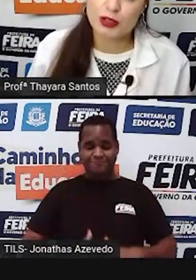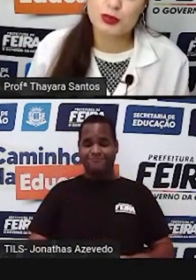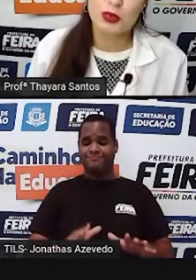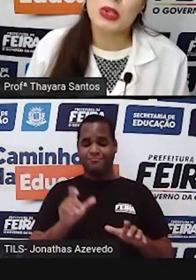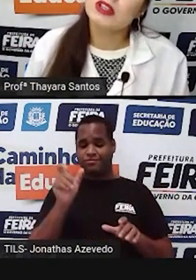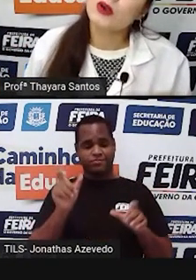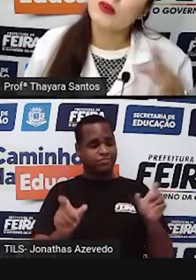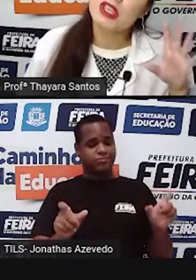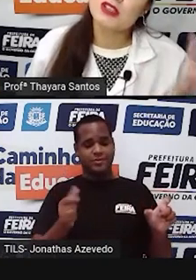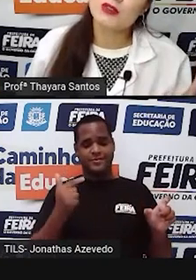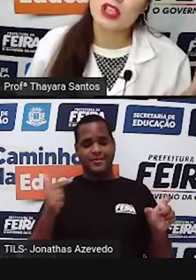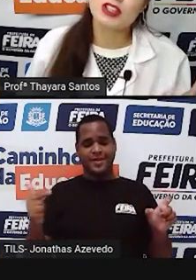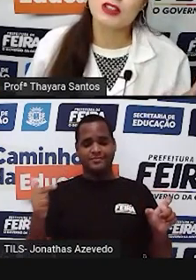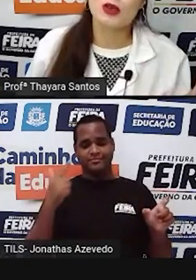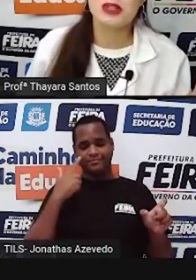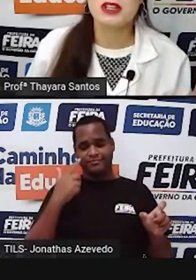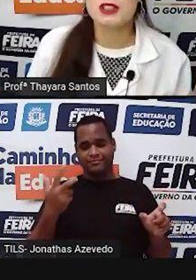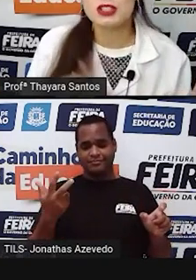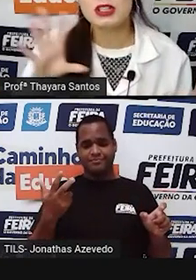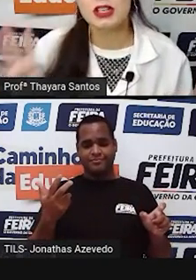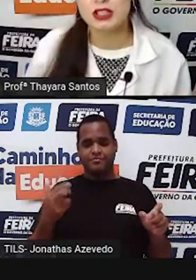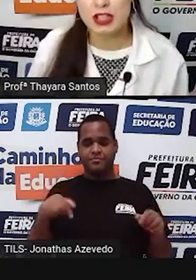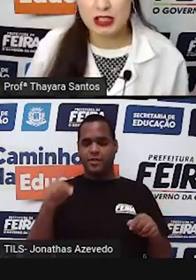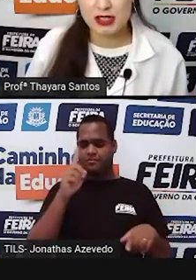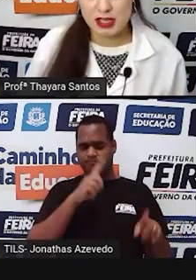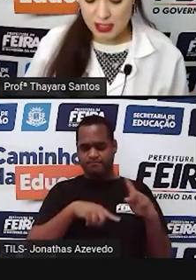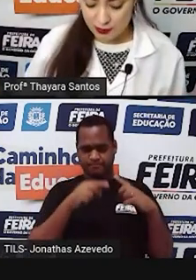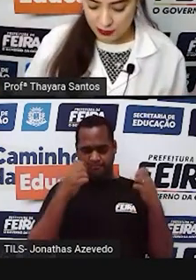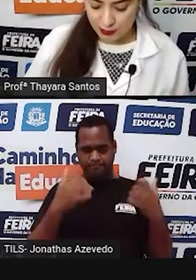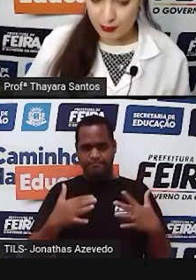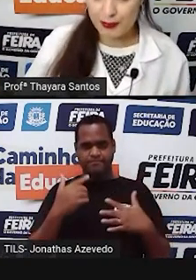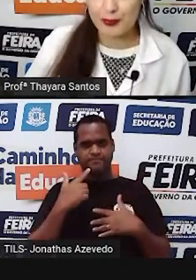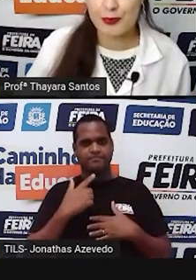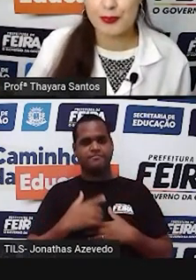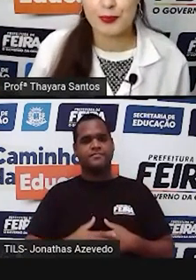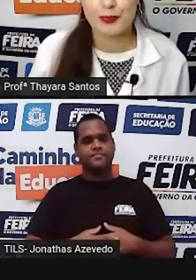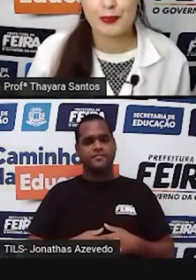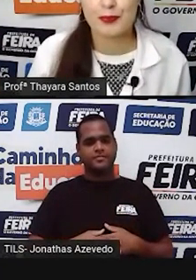esse fenótipo. Então, isso que é gene dominante e gene recessivo.